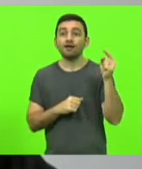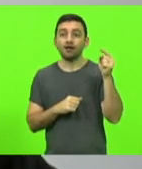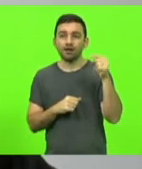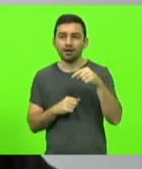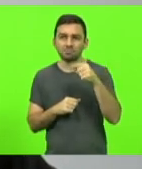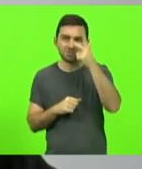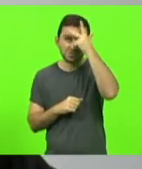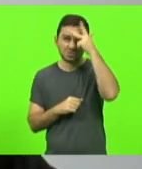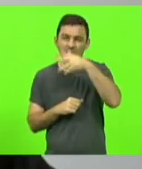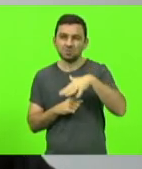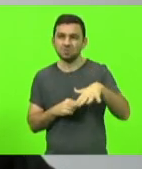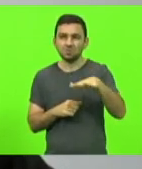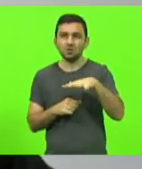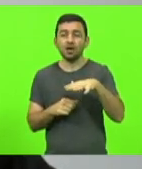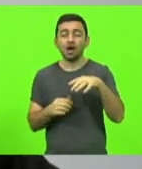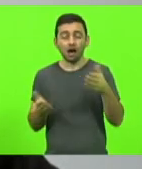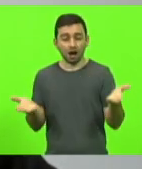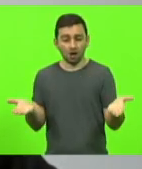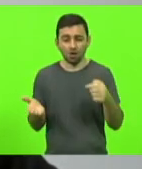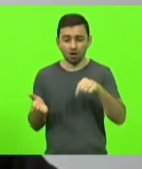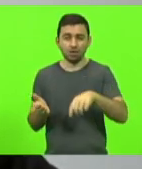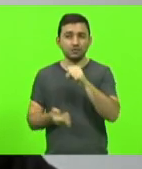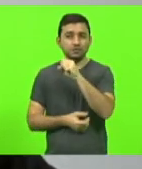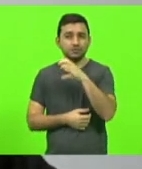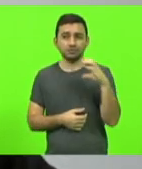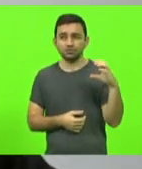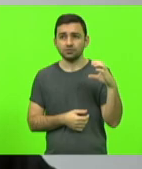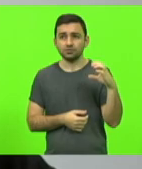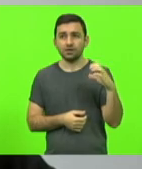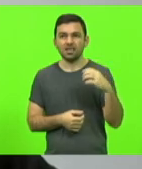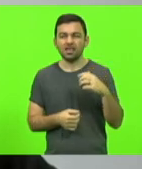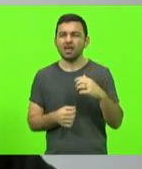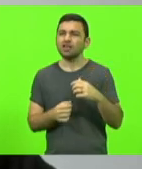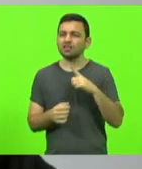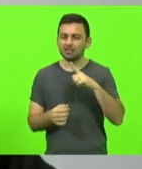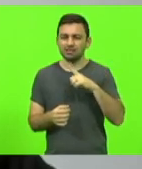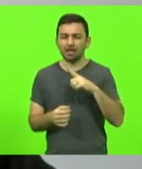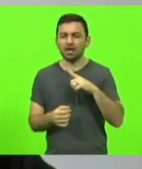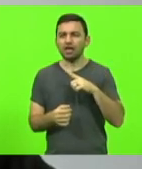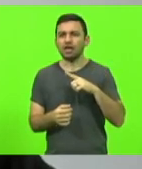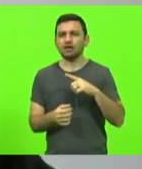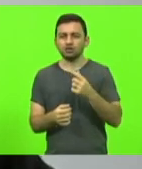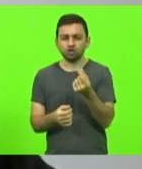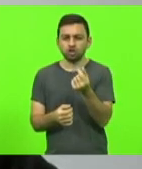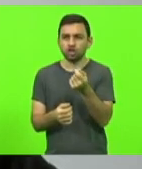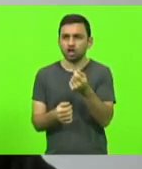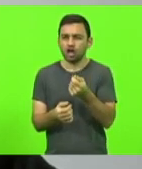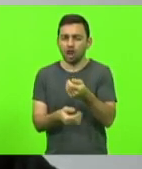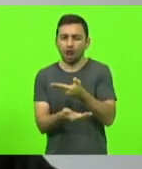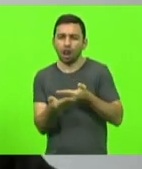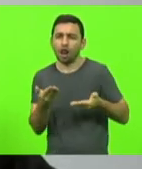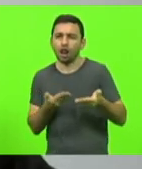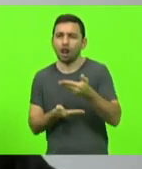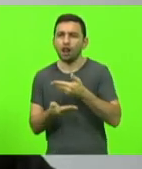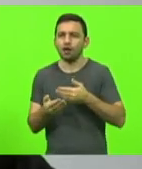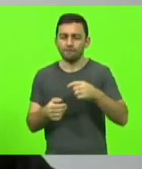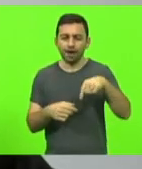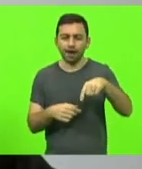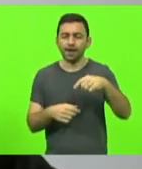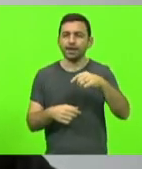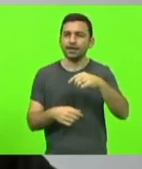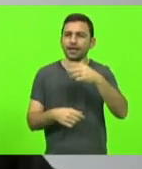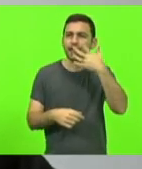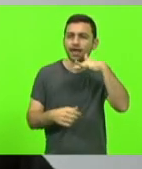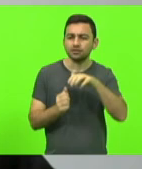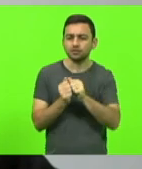gente da Santa Catarina, no qual apostam dinheiro, levam crianças e maltratam os animais.